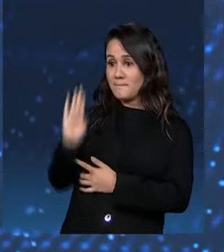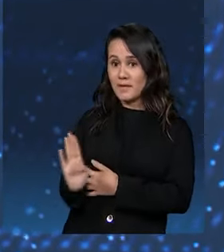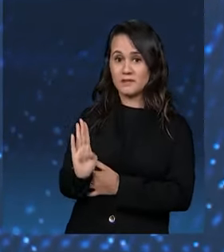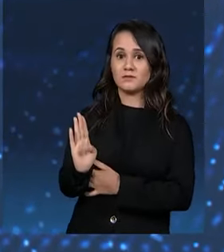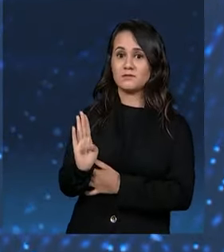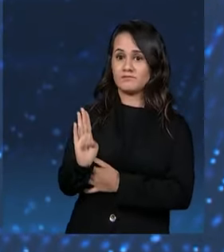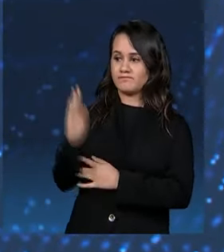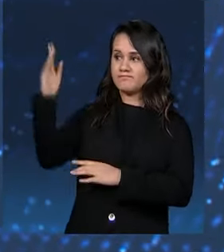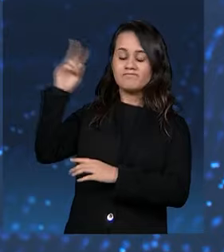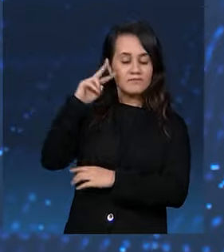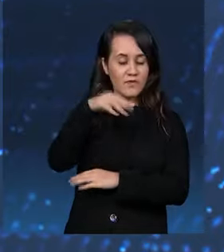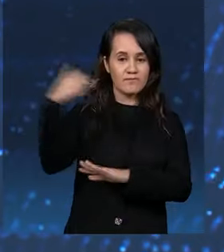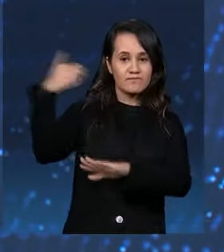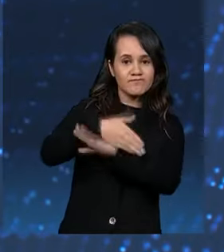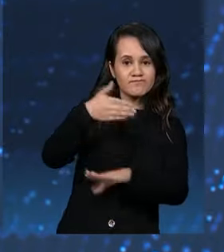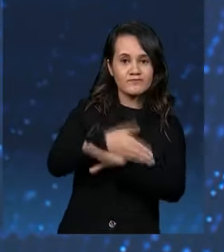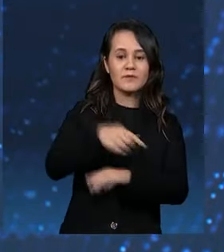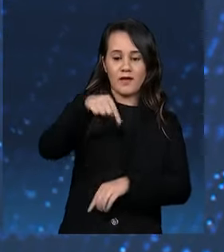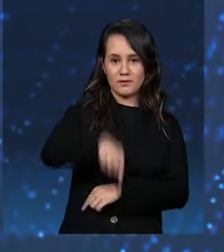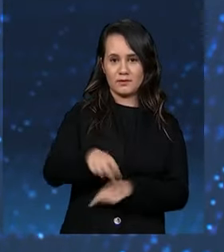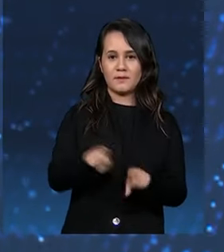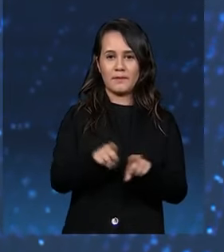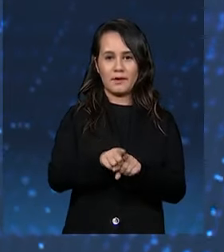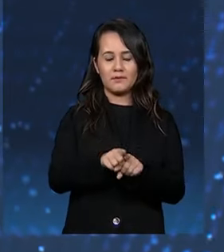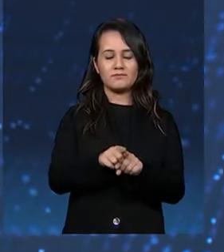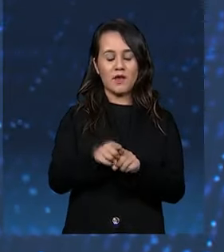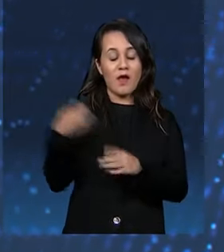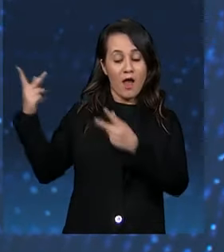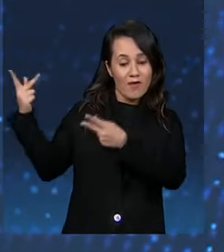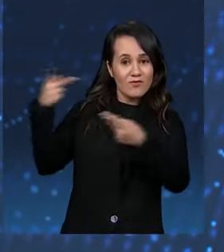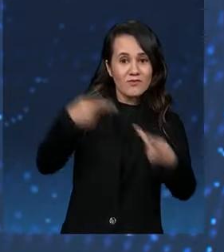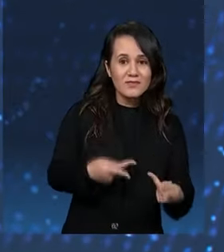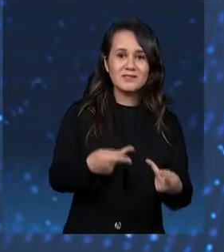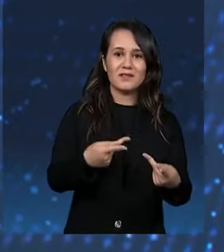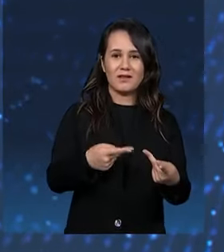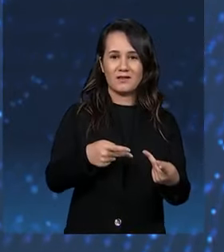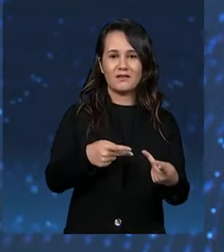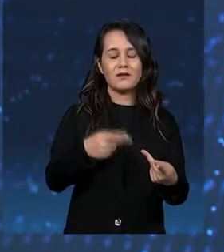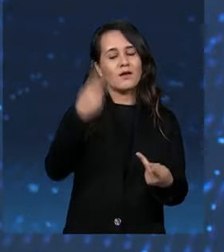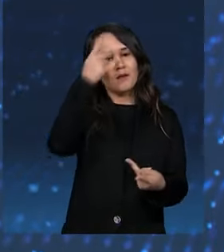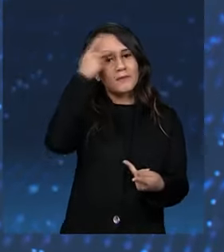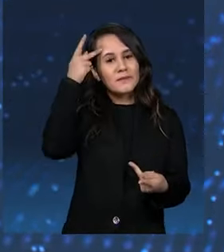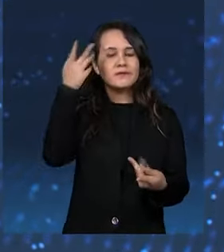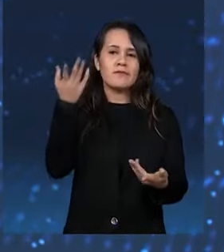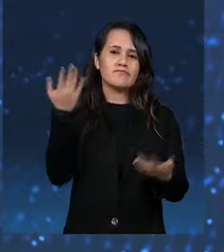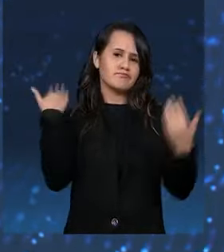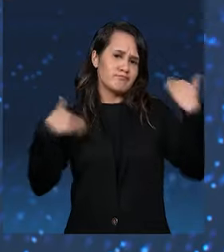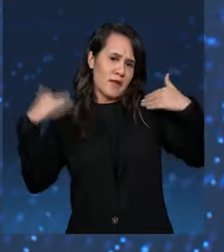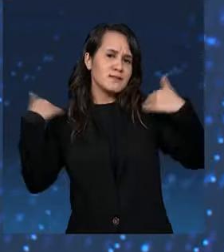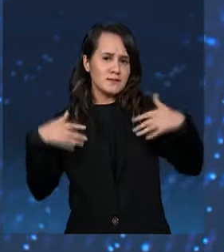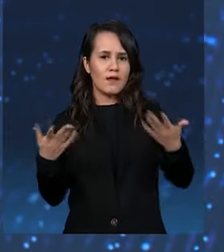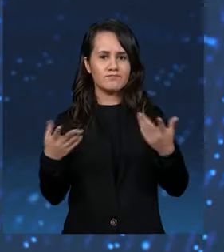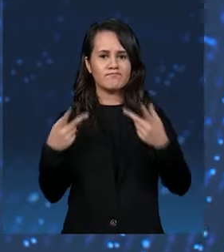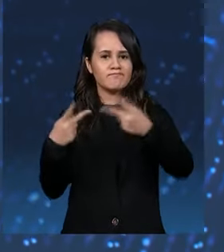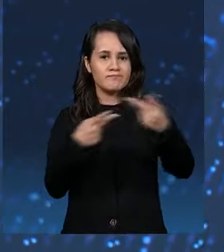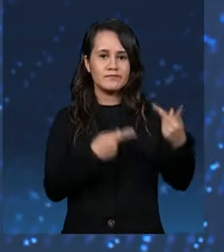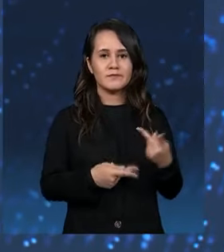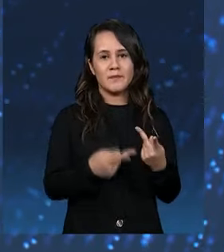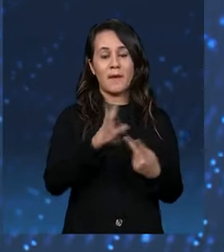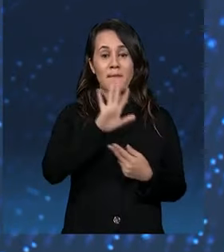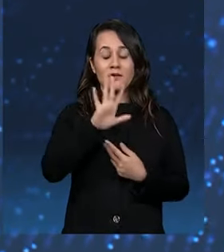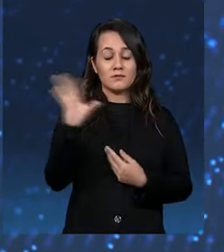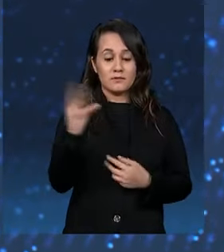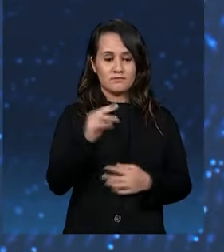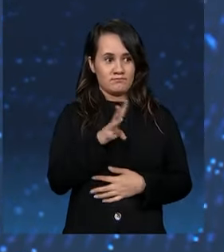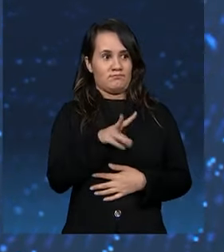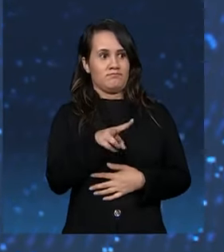compareçam aqui e ao virem esses eventos, essas pessoas acabam passeando pela cidade. Só que elas tomam um choque